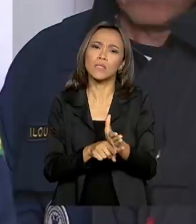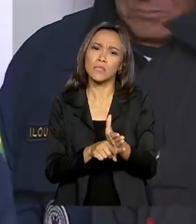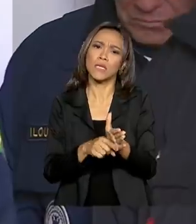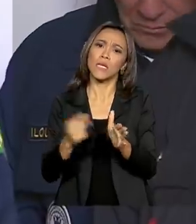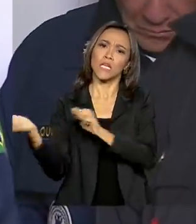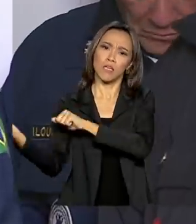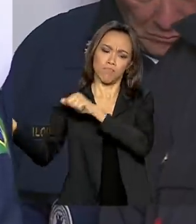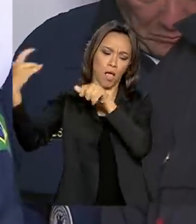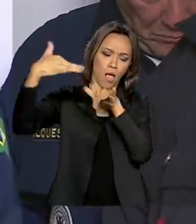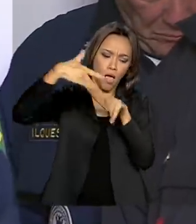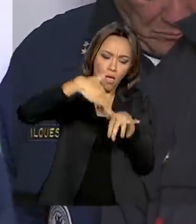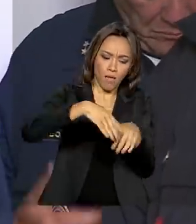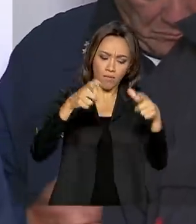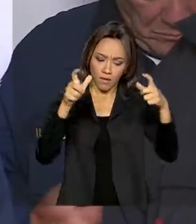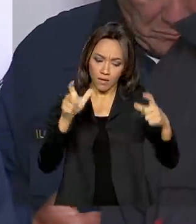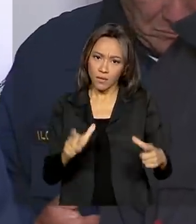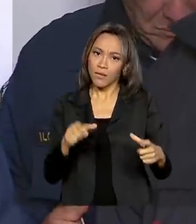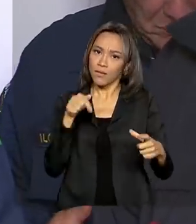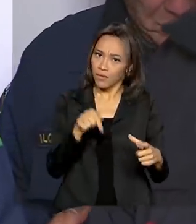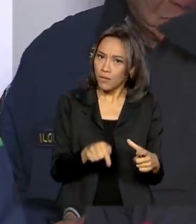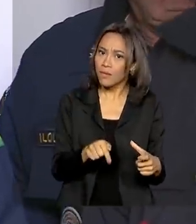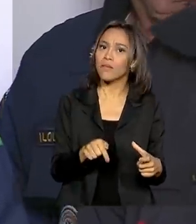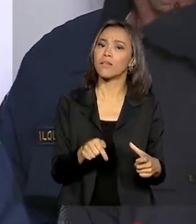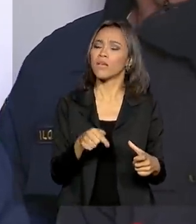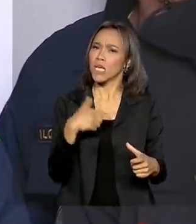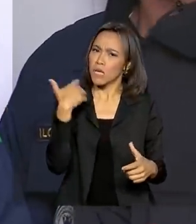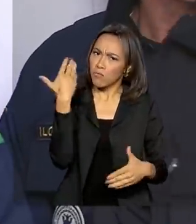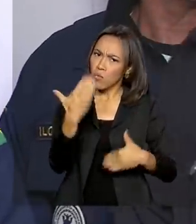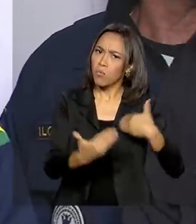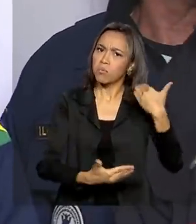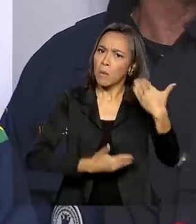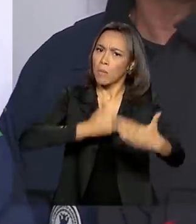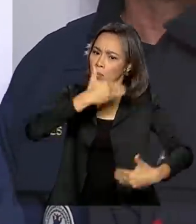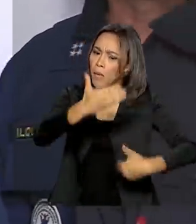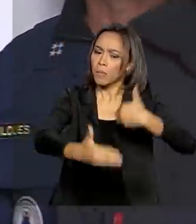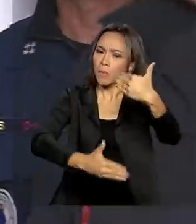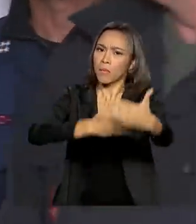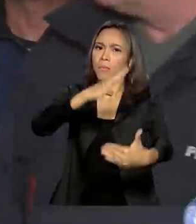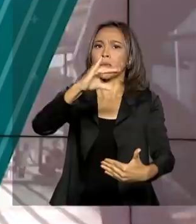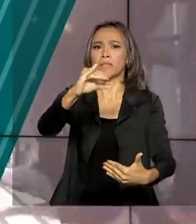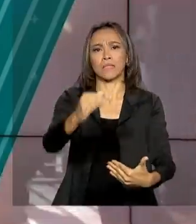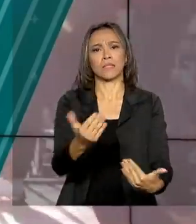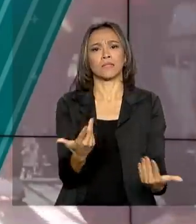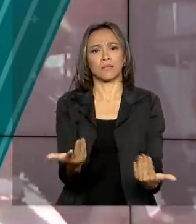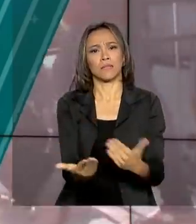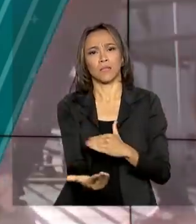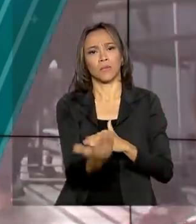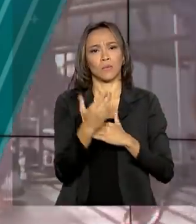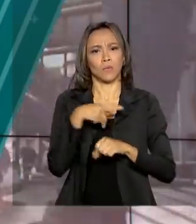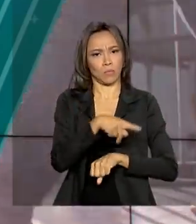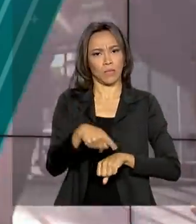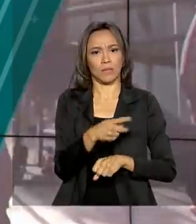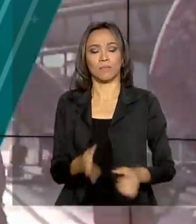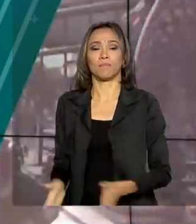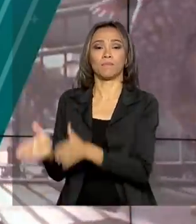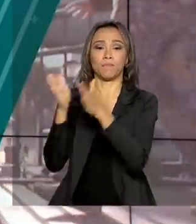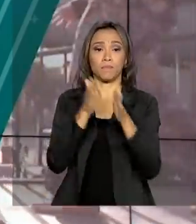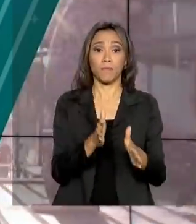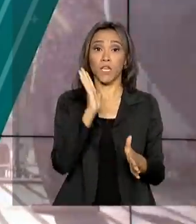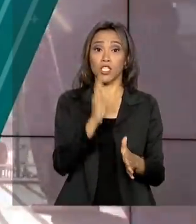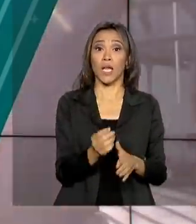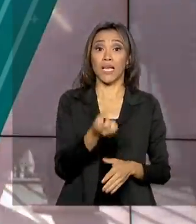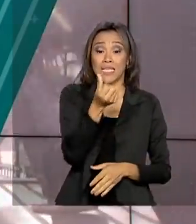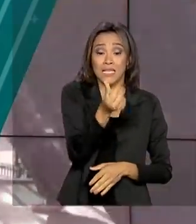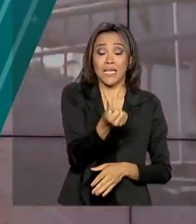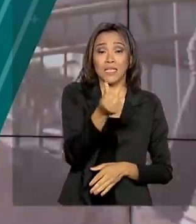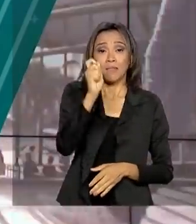acorrem para cá e de maneira anônima fazem avançar a ciência no nosso país. Foi adiada por seis